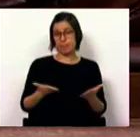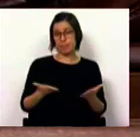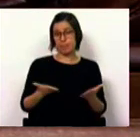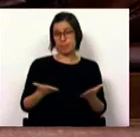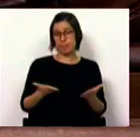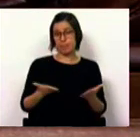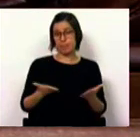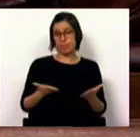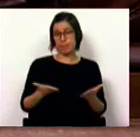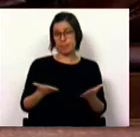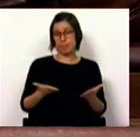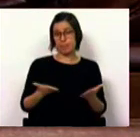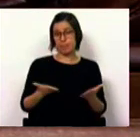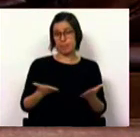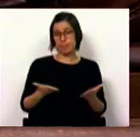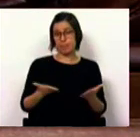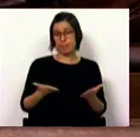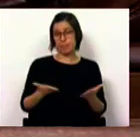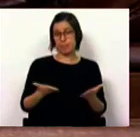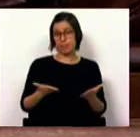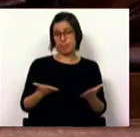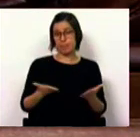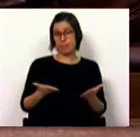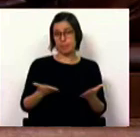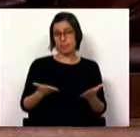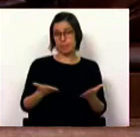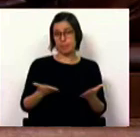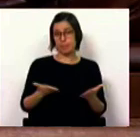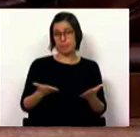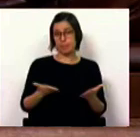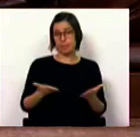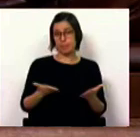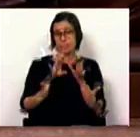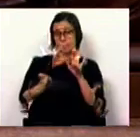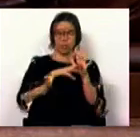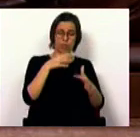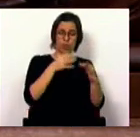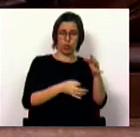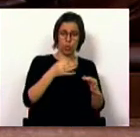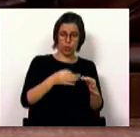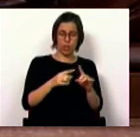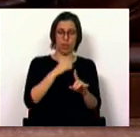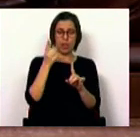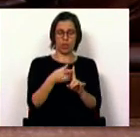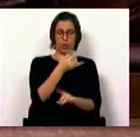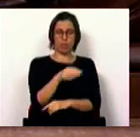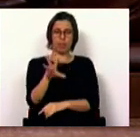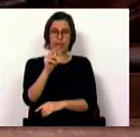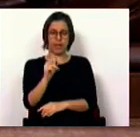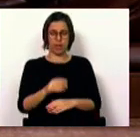para o regime jurídico de 2013.